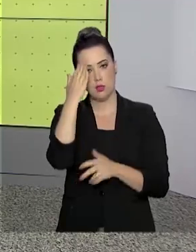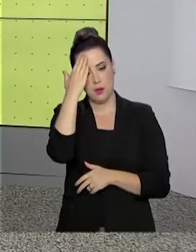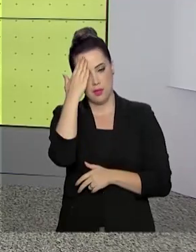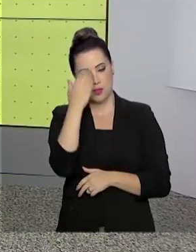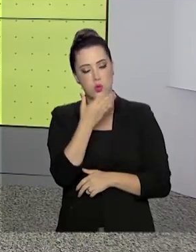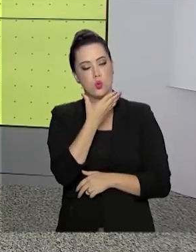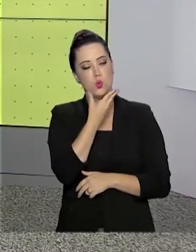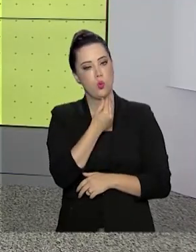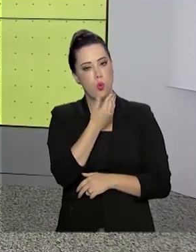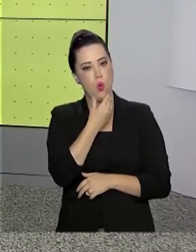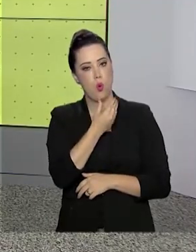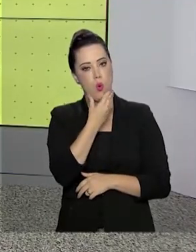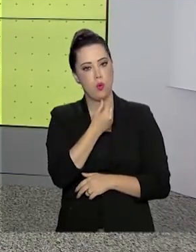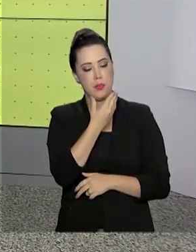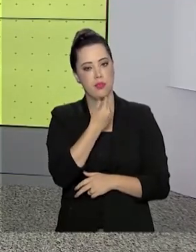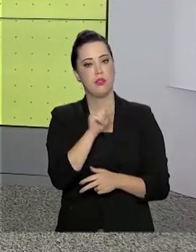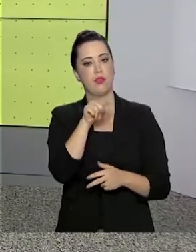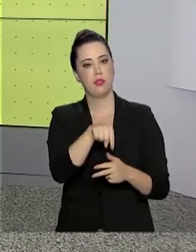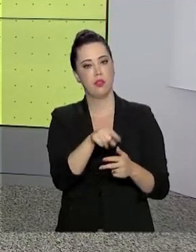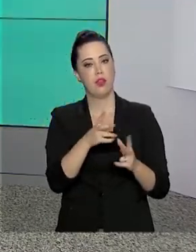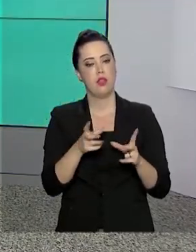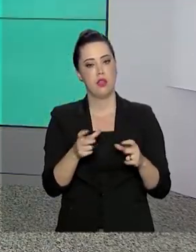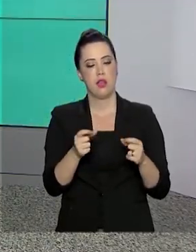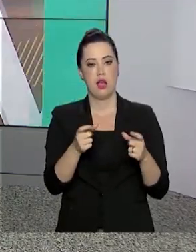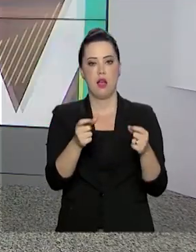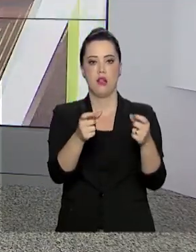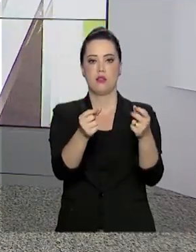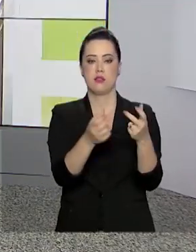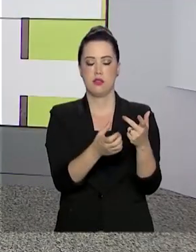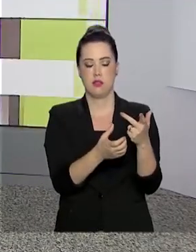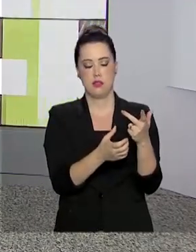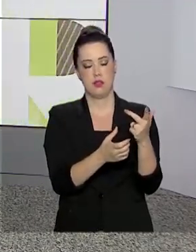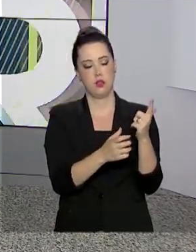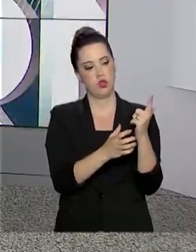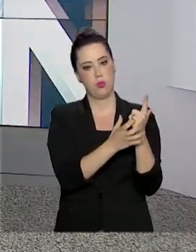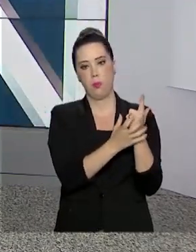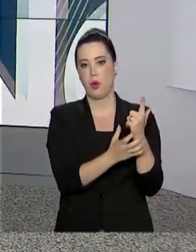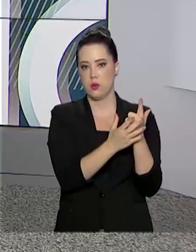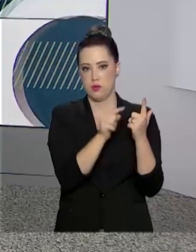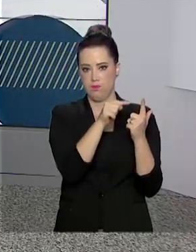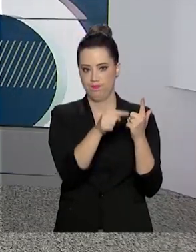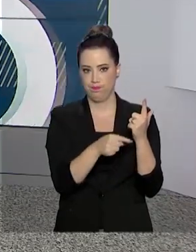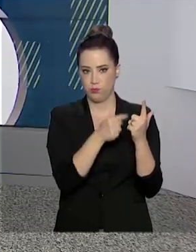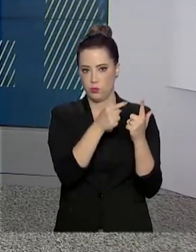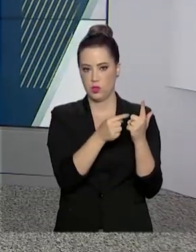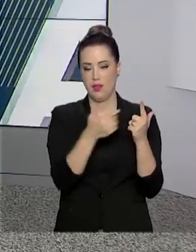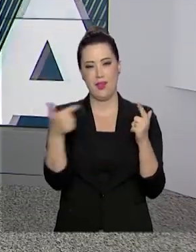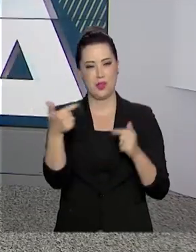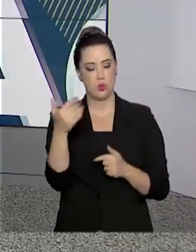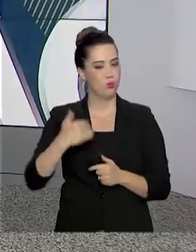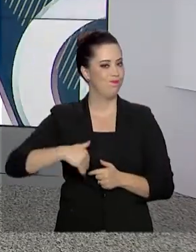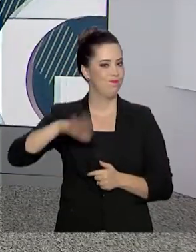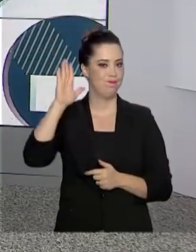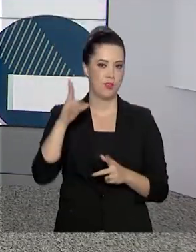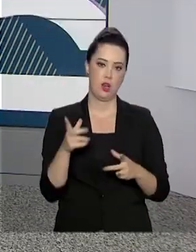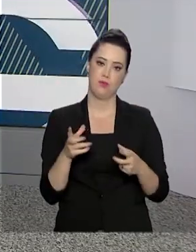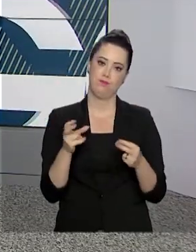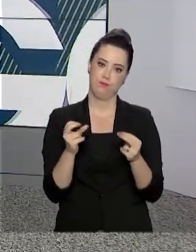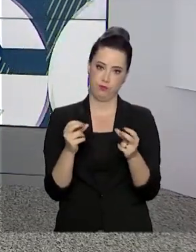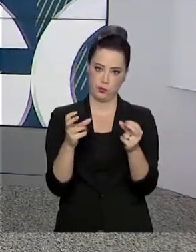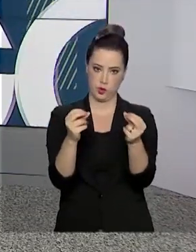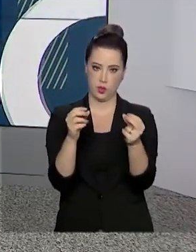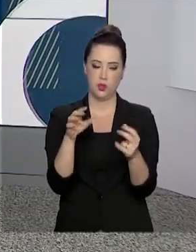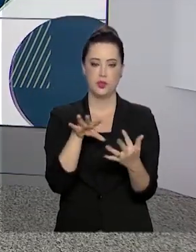próstata. A doença é a segunda mais comum entre os brasileiros, atrás apenas do câncer de pele. De acordo com o último